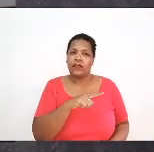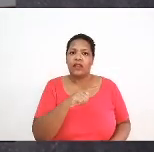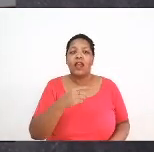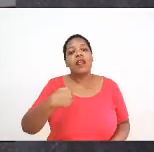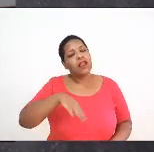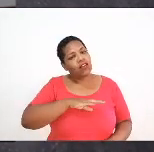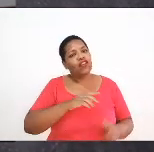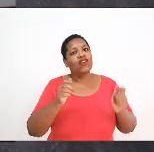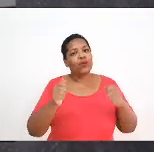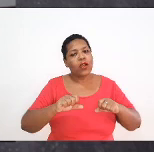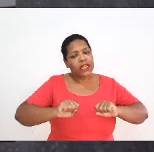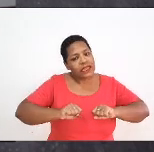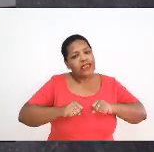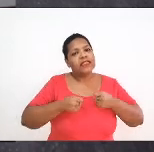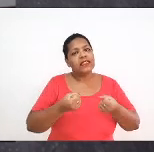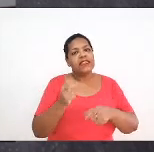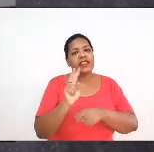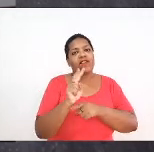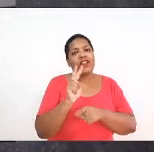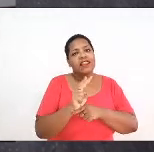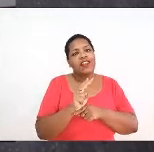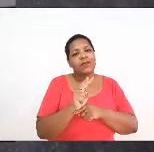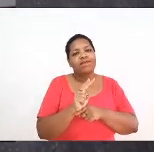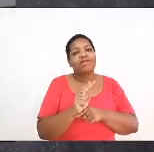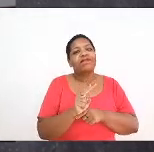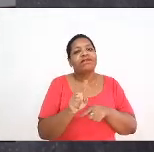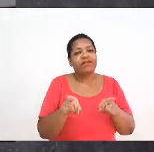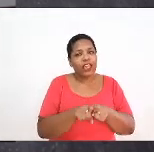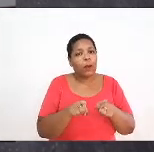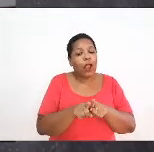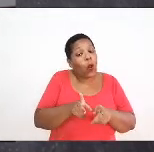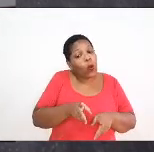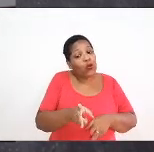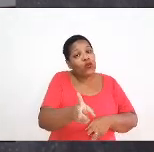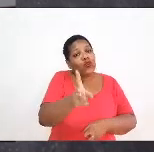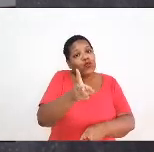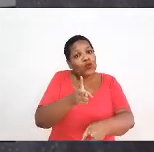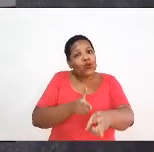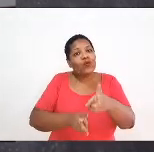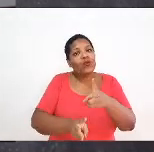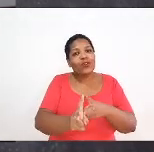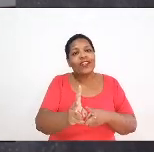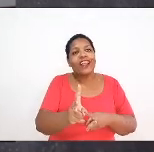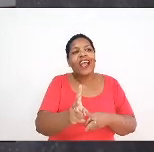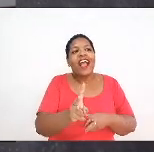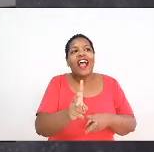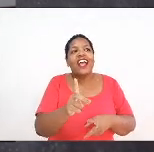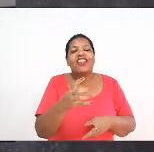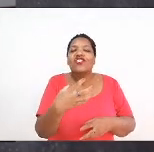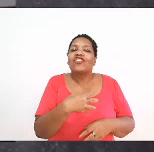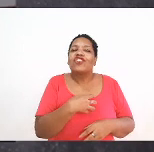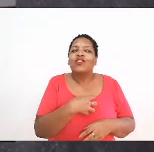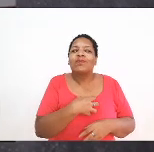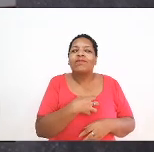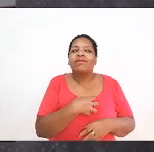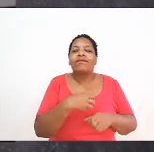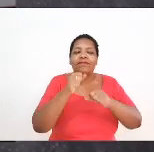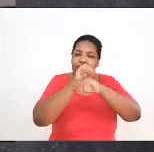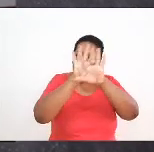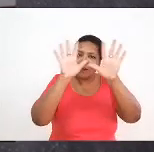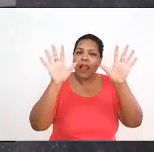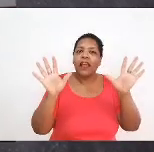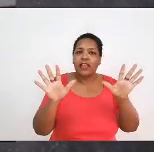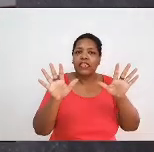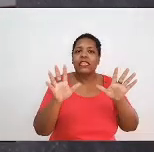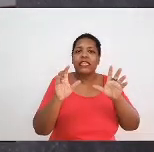e de que a gente possa continuar de forma muito transparente e nítida essa